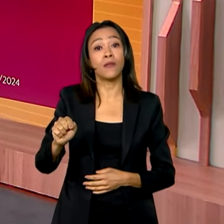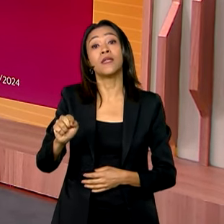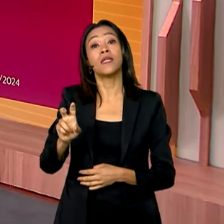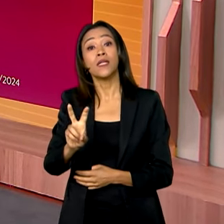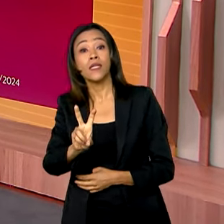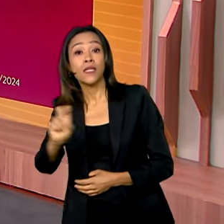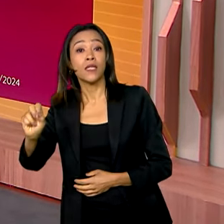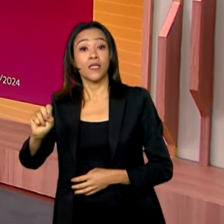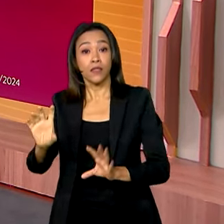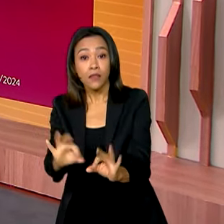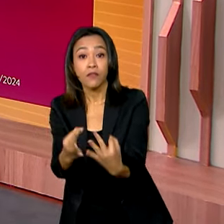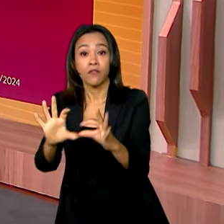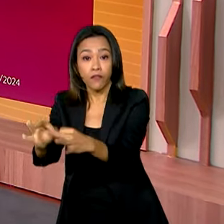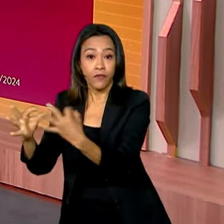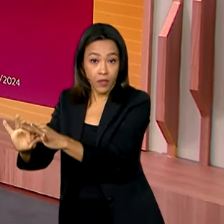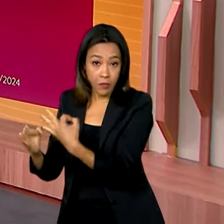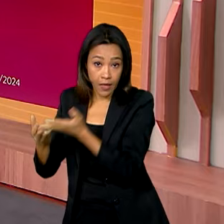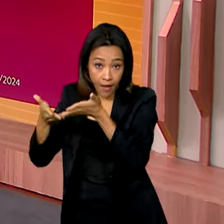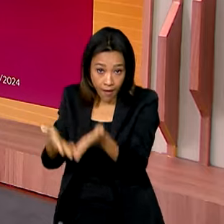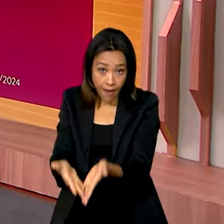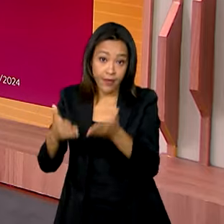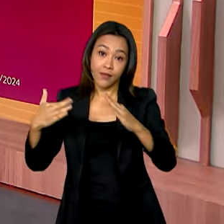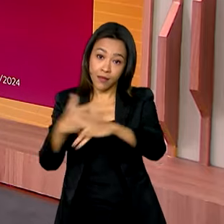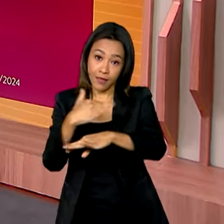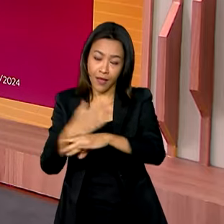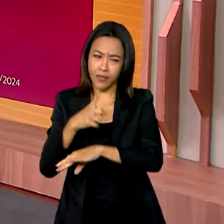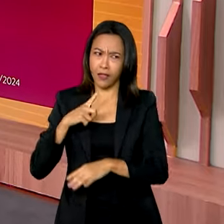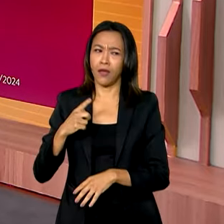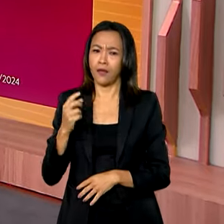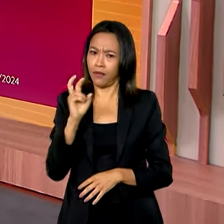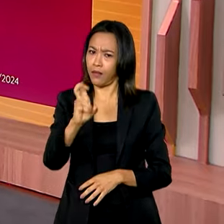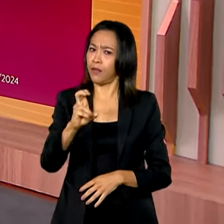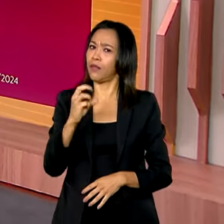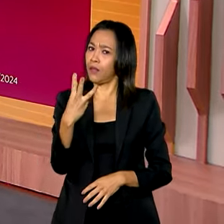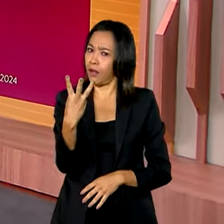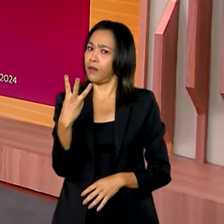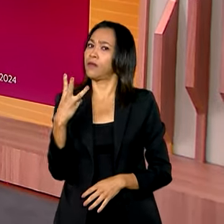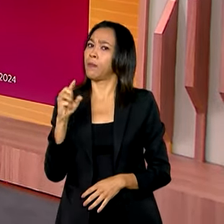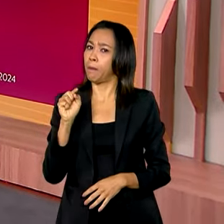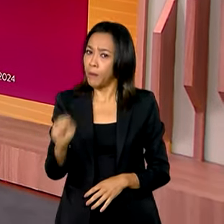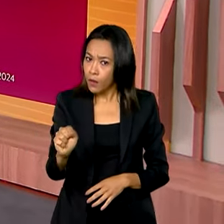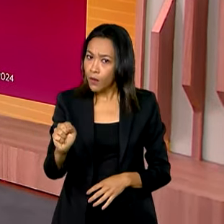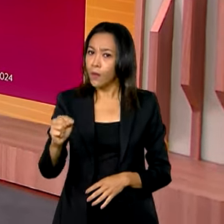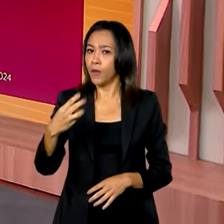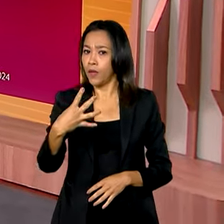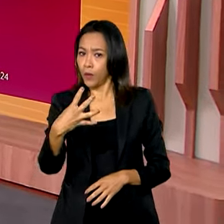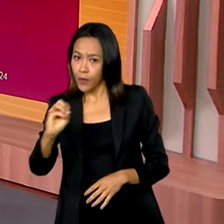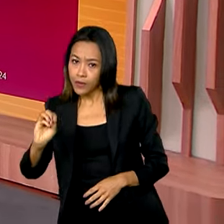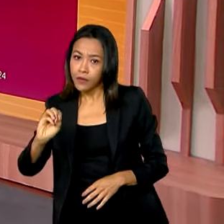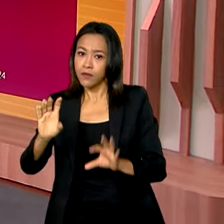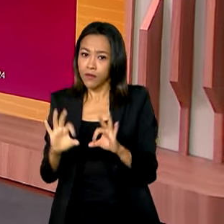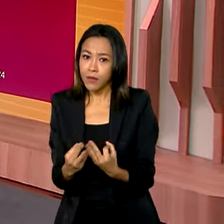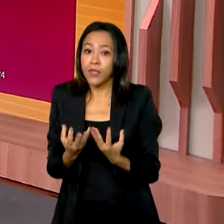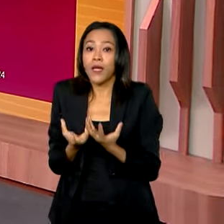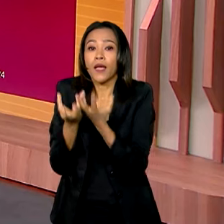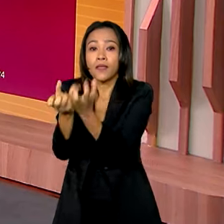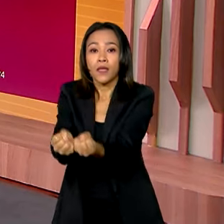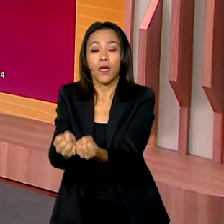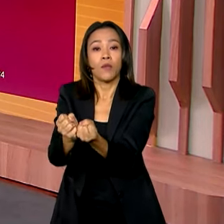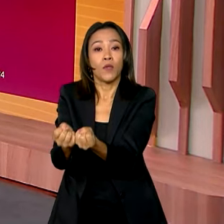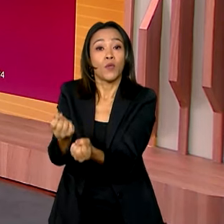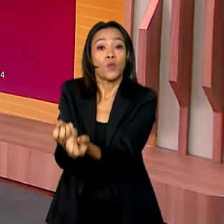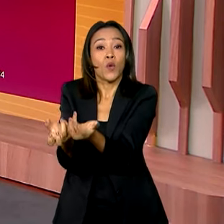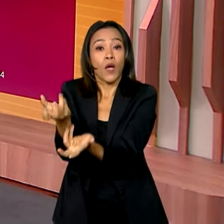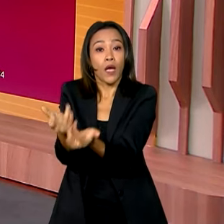nessa região de Tefé. Essa cidade tem ainda 3.400 famílias que recebem o auxílio gás. Além